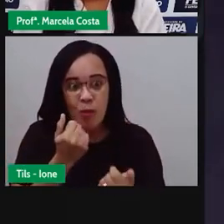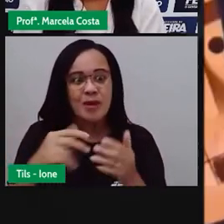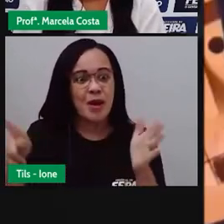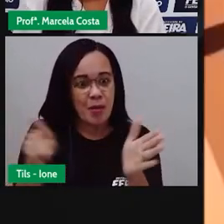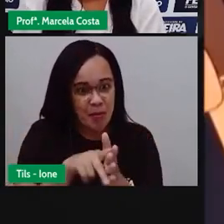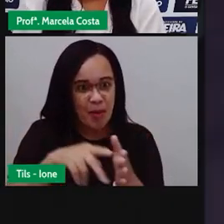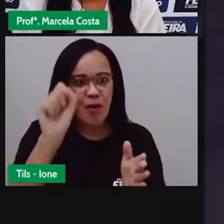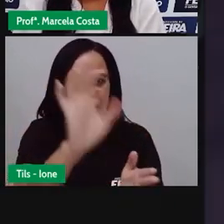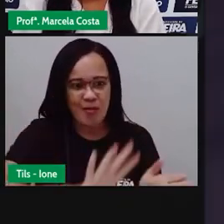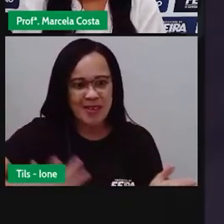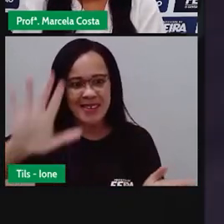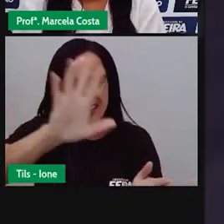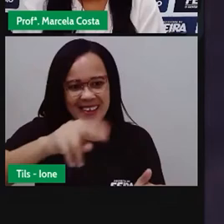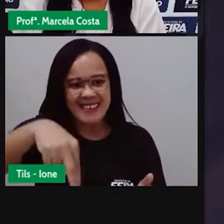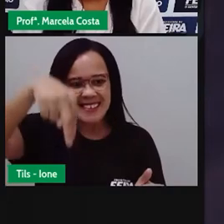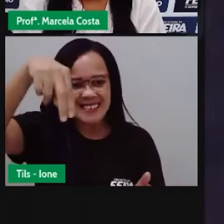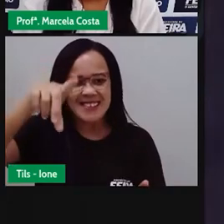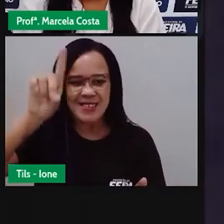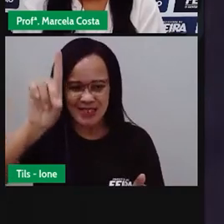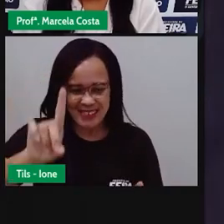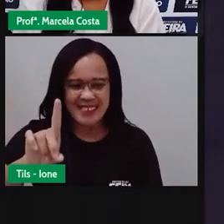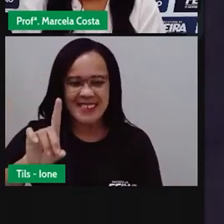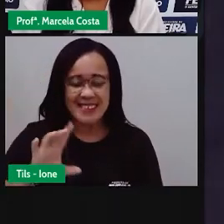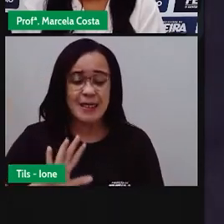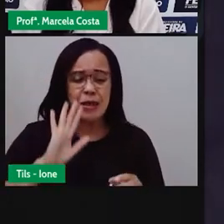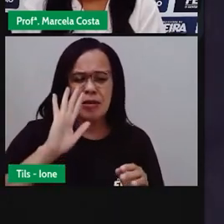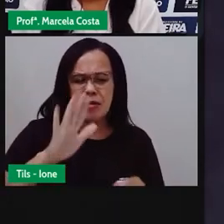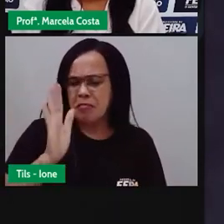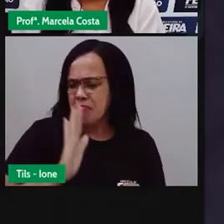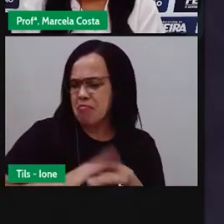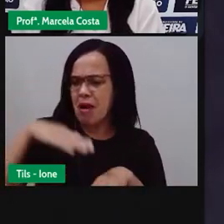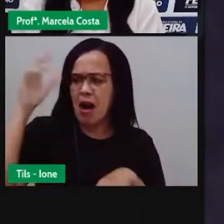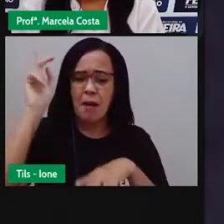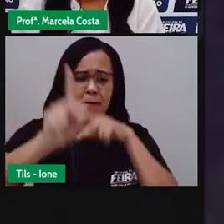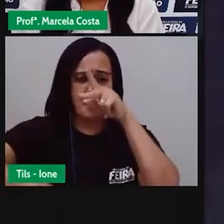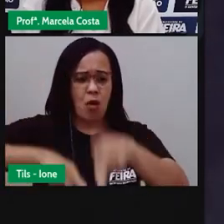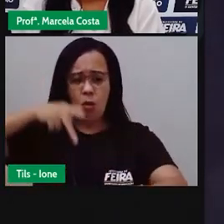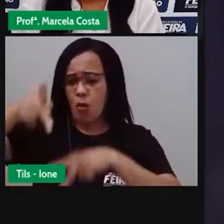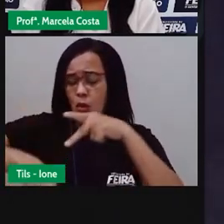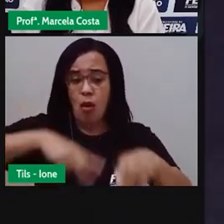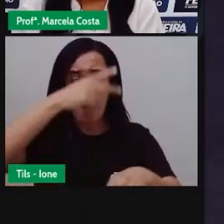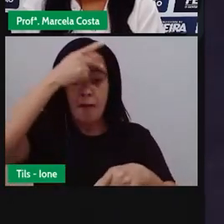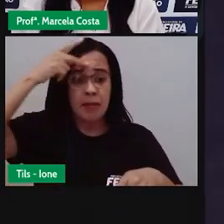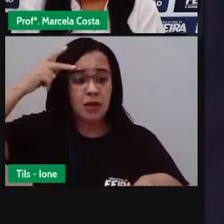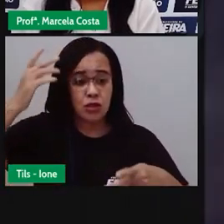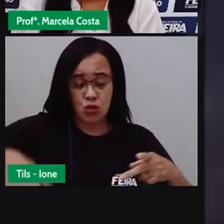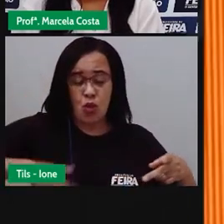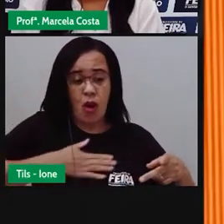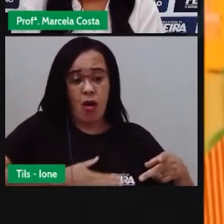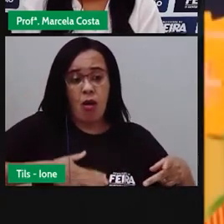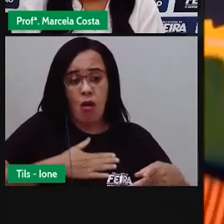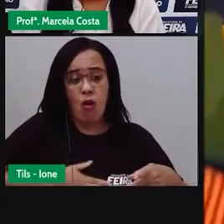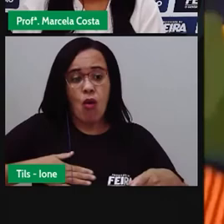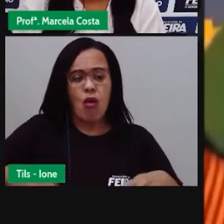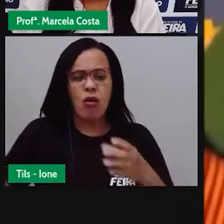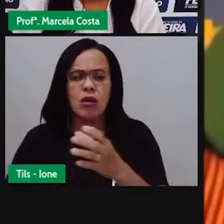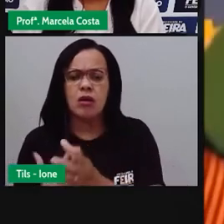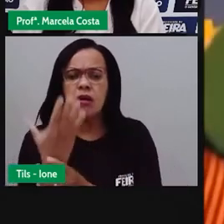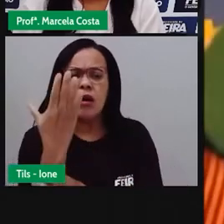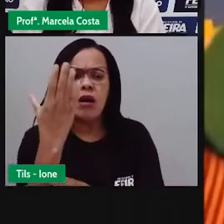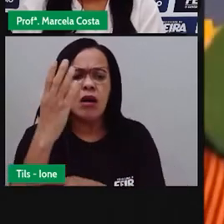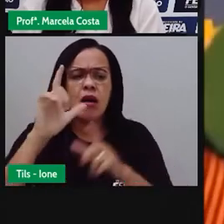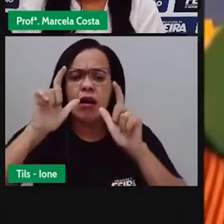que uma das festas mais populares e amadas do Brasil não nasceu em nosso país? Isso mesmo!